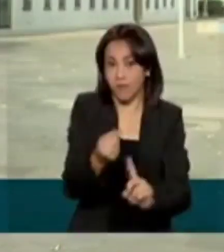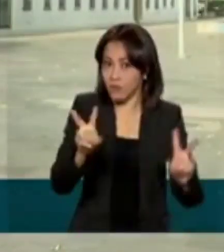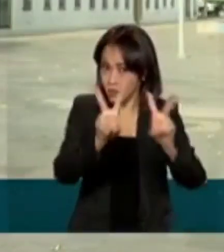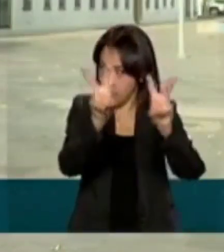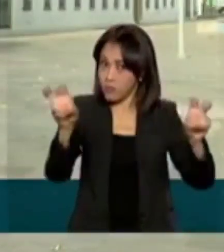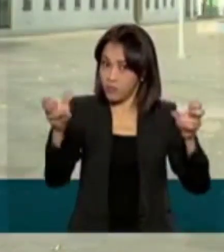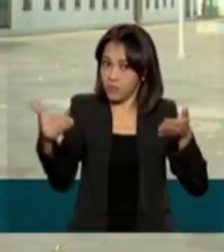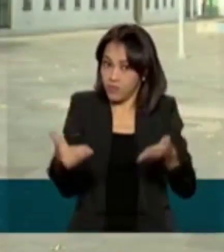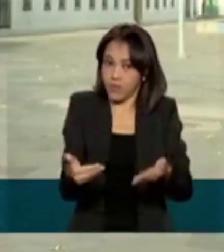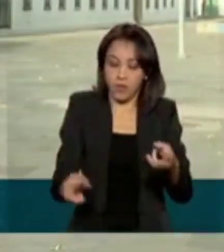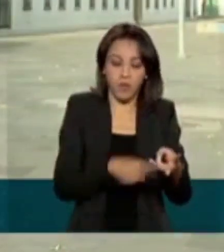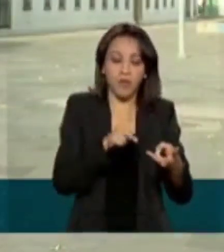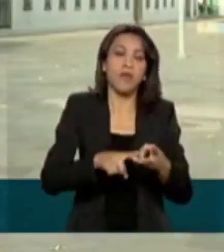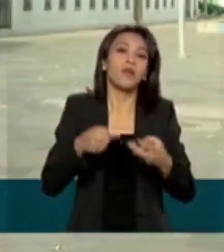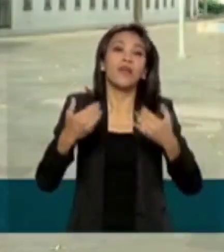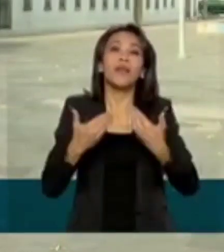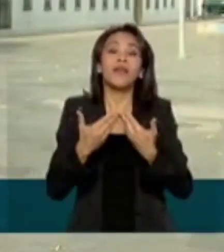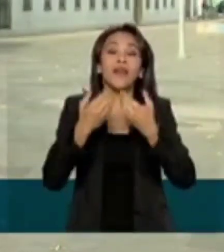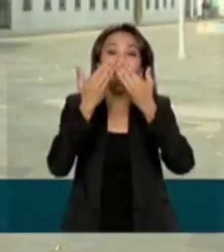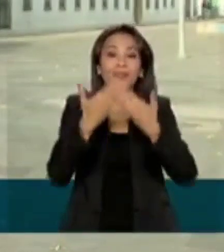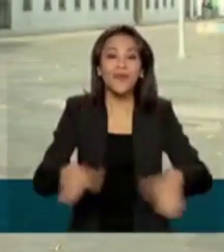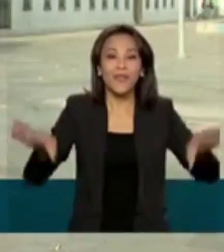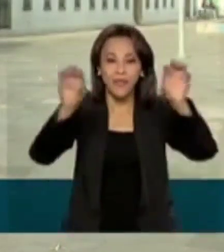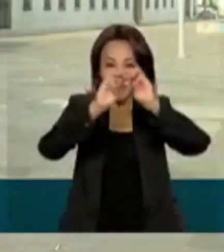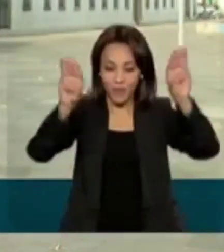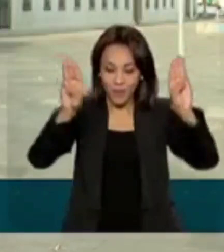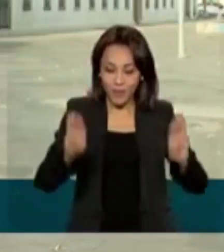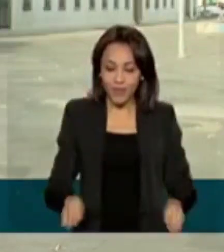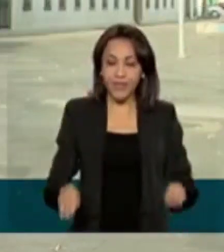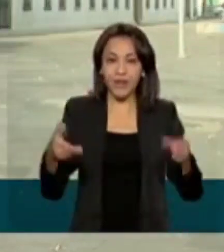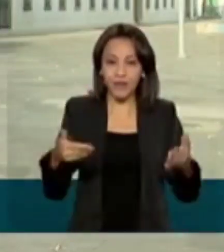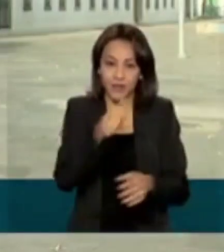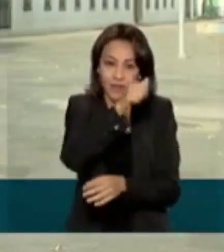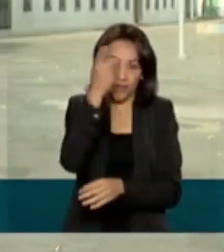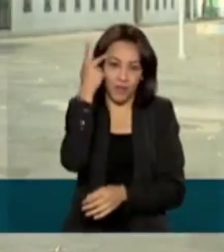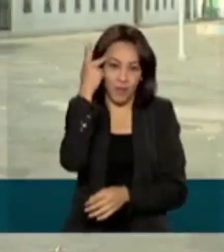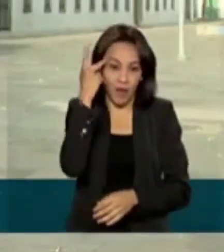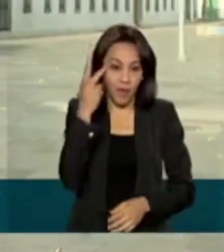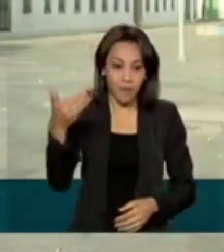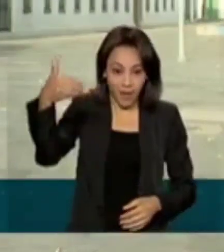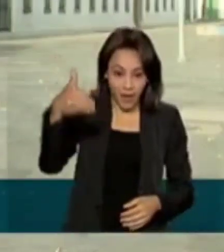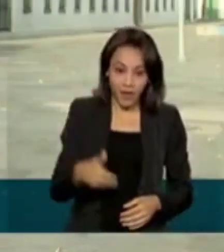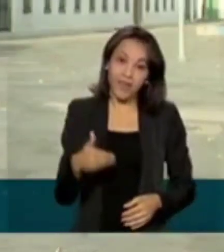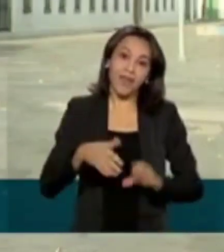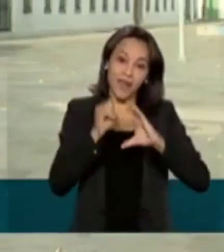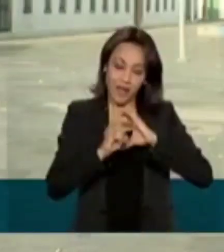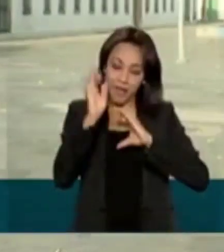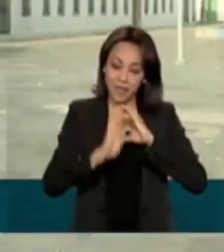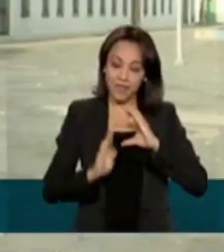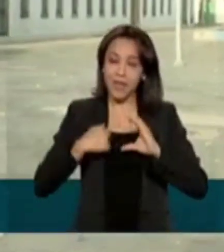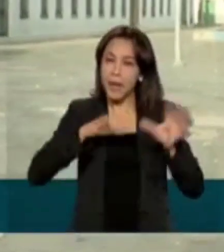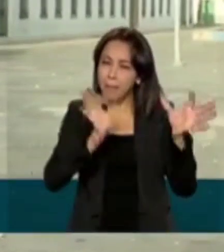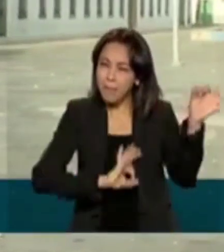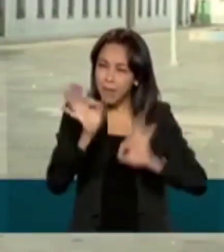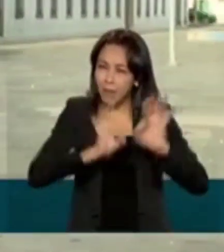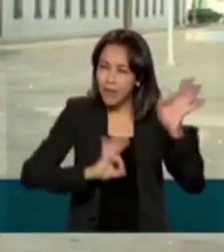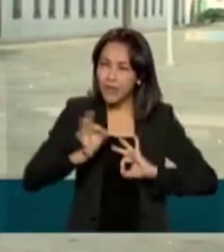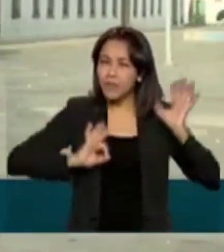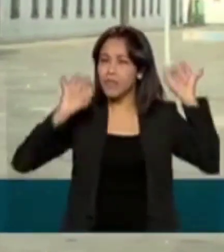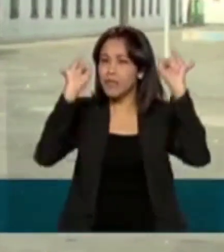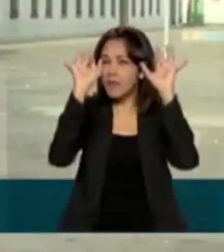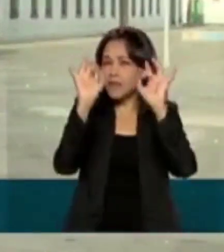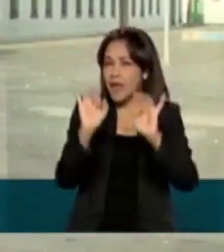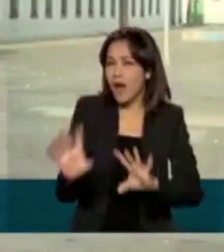reinauguração do Museu do Ipiranga em São Paulo. Aqui na EBC, Empresa Brasil de Comunicação, preparamos uma cobertura especial